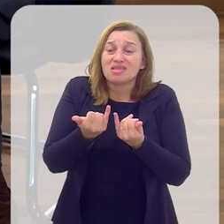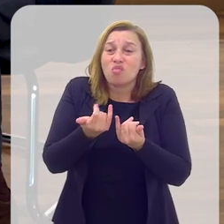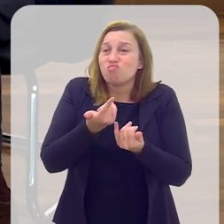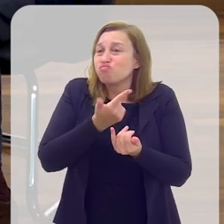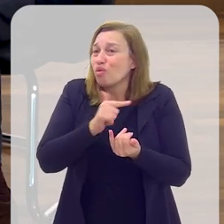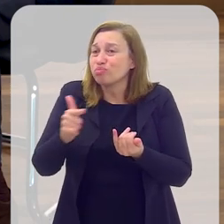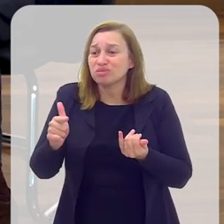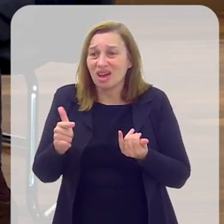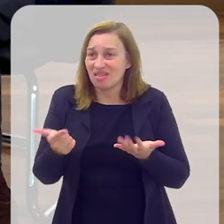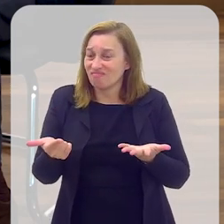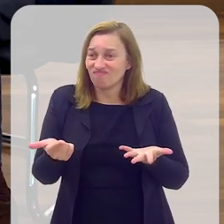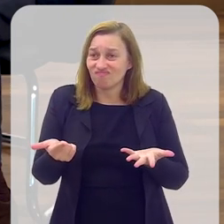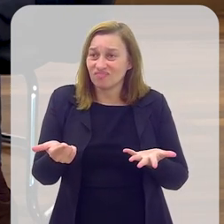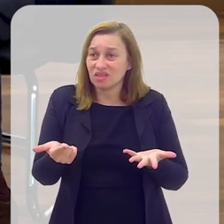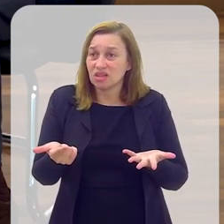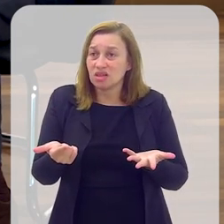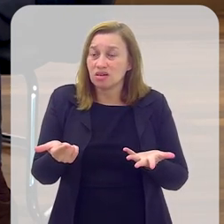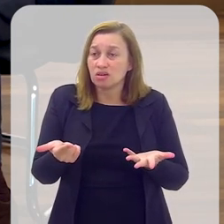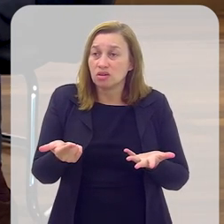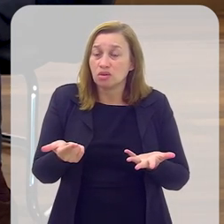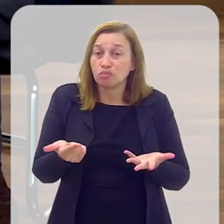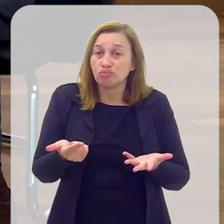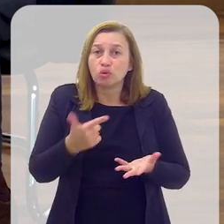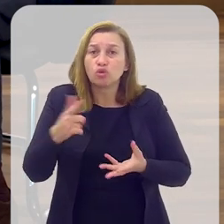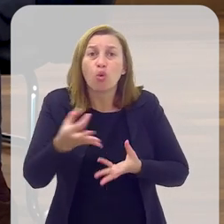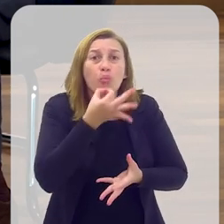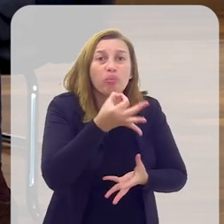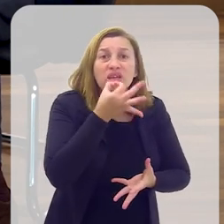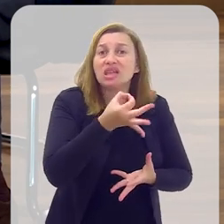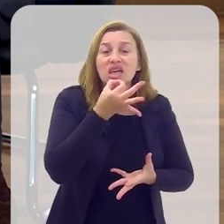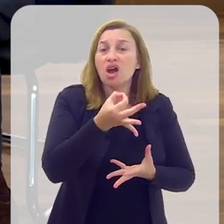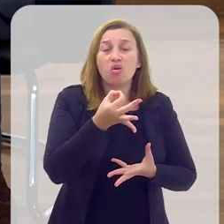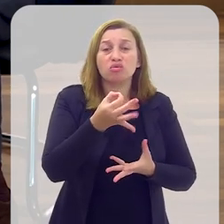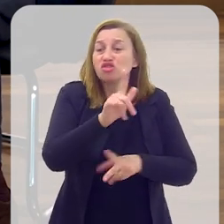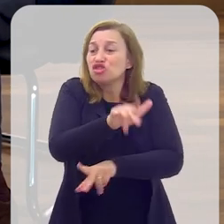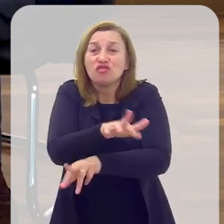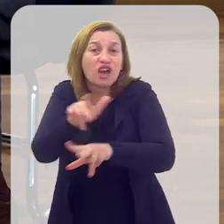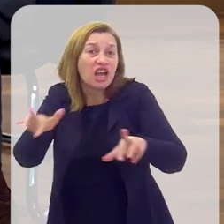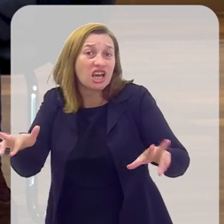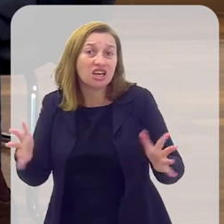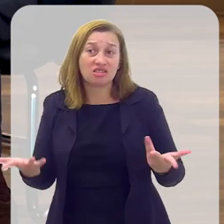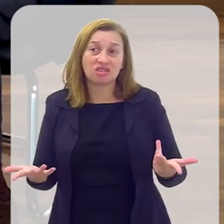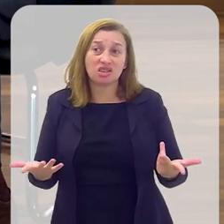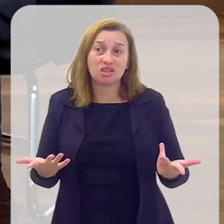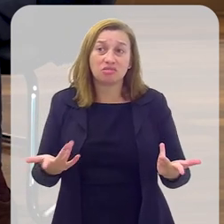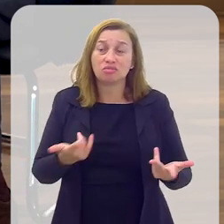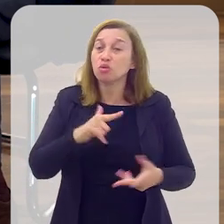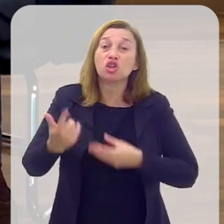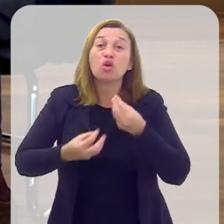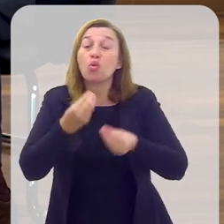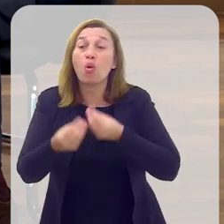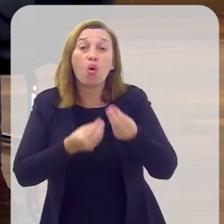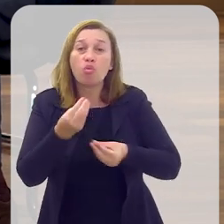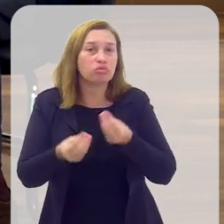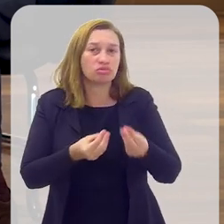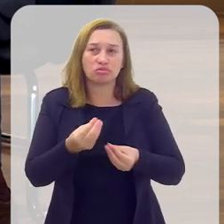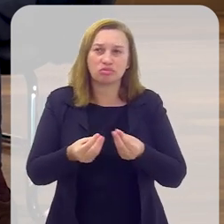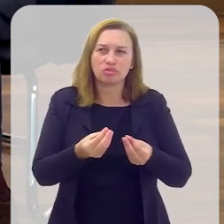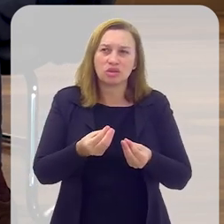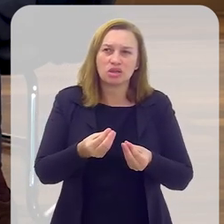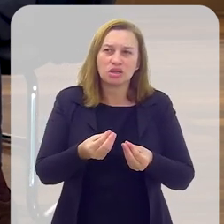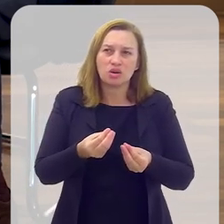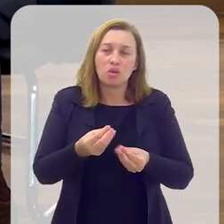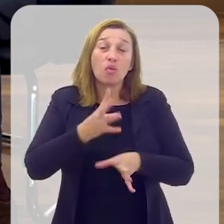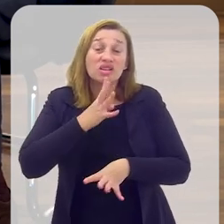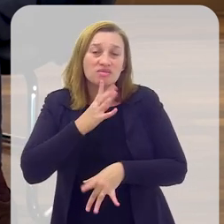e sem condições de julgar o que ocorre. Sem condição, inclusive, de julgar e de opinar